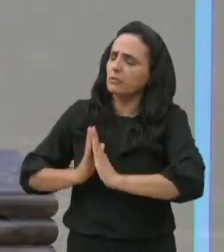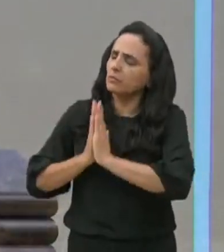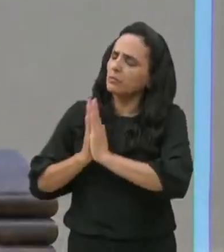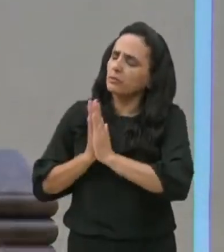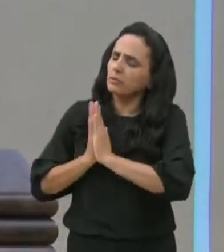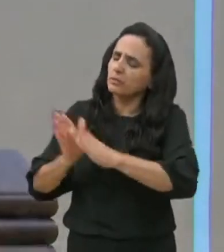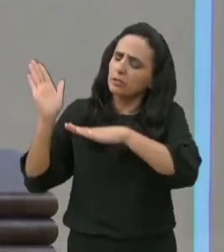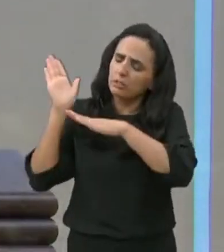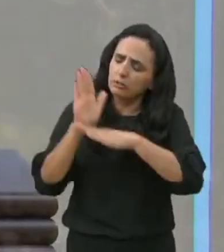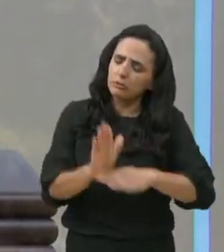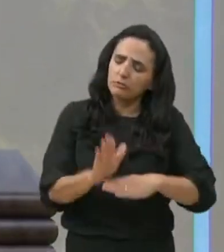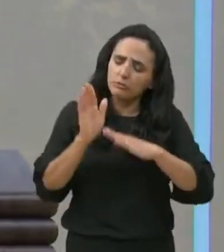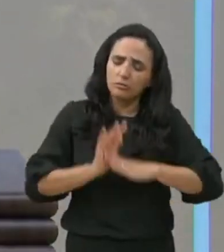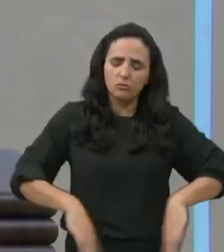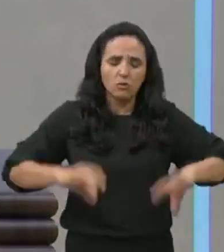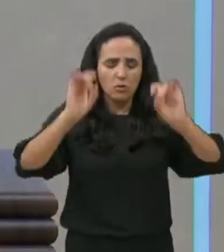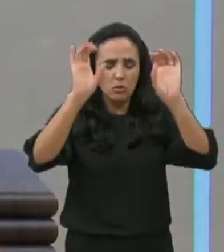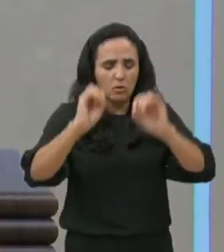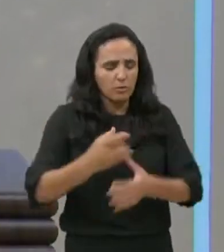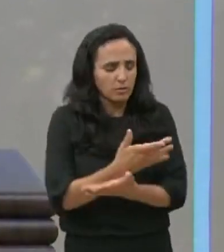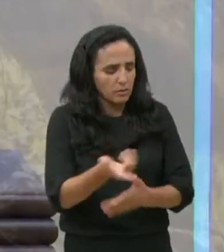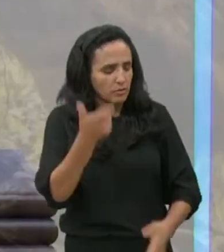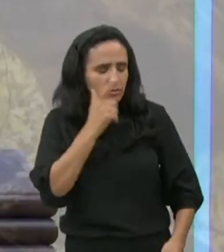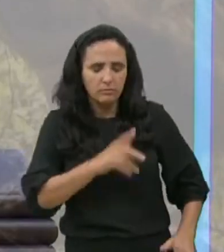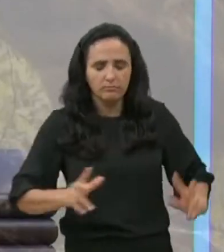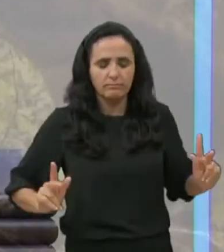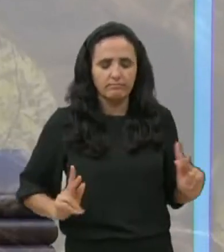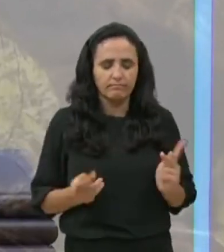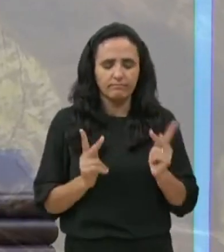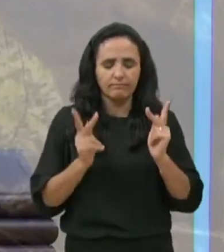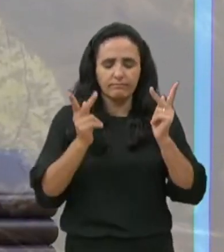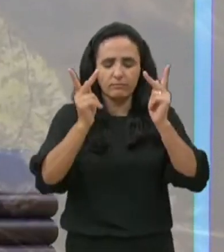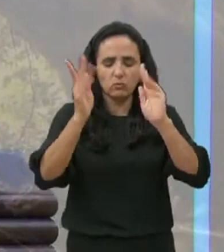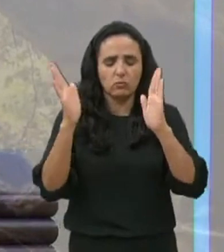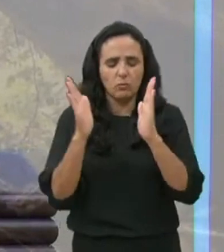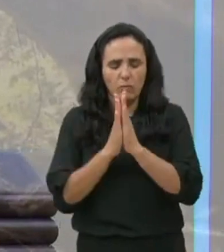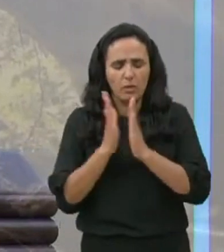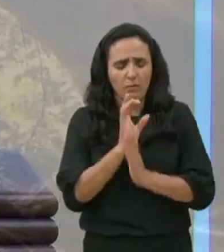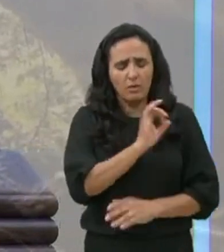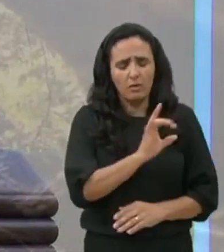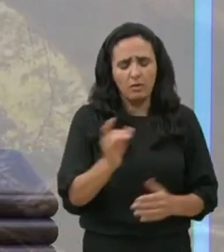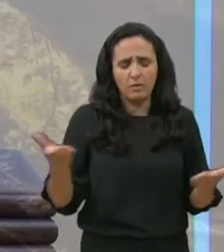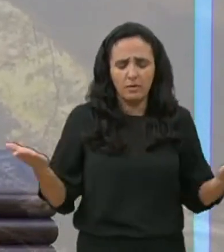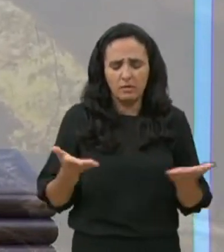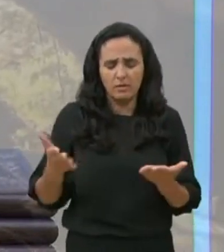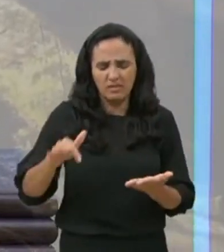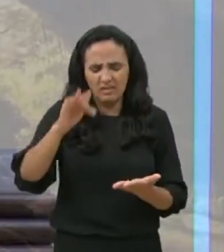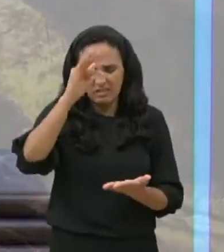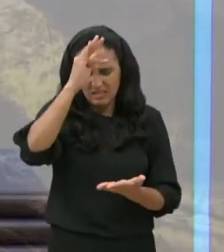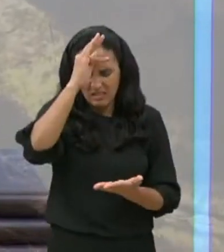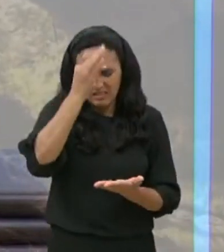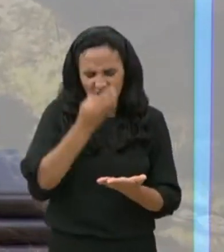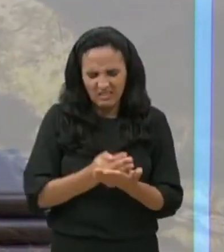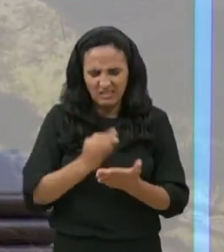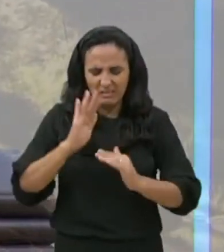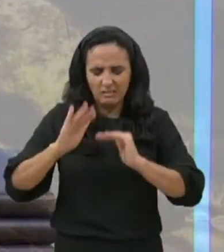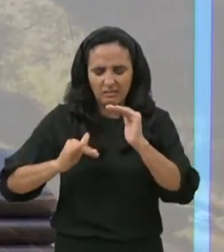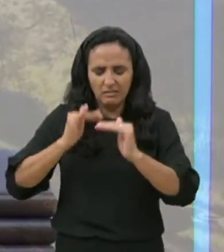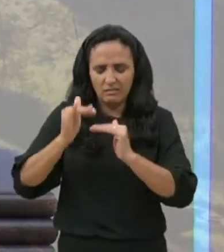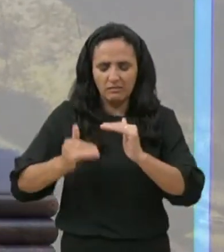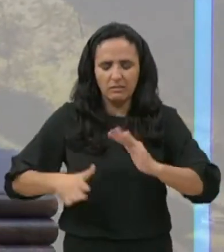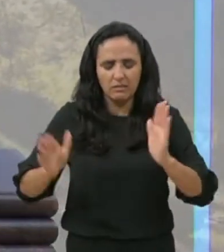forma especial, traz uma vitória para este lar, para esta família, e aumenta a fé de cada um dos Teus filhos,